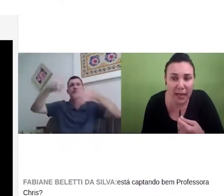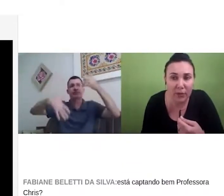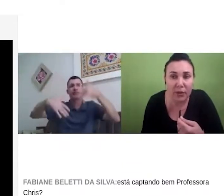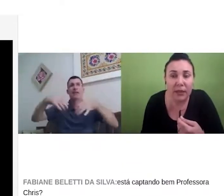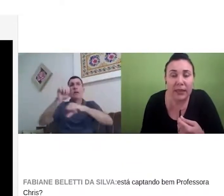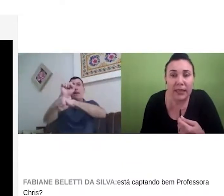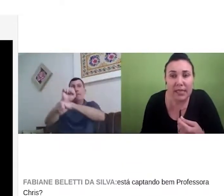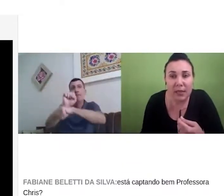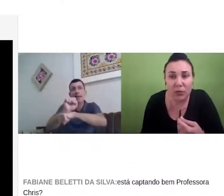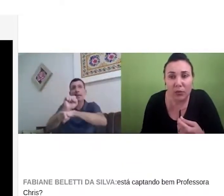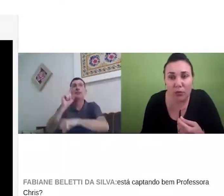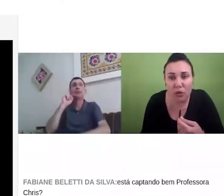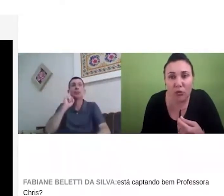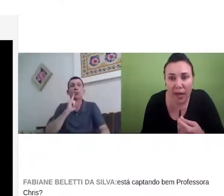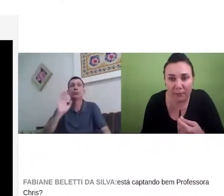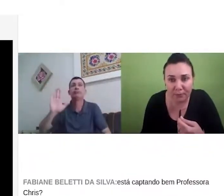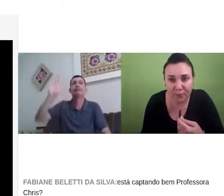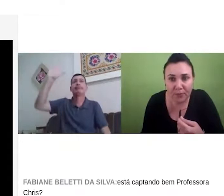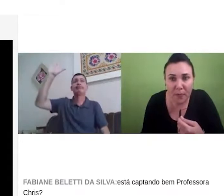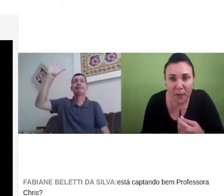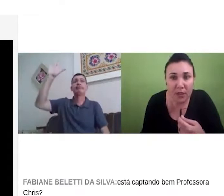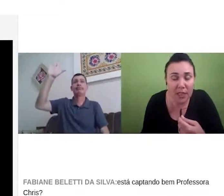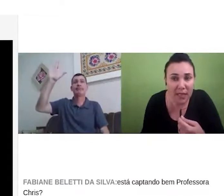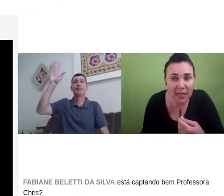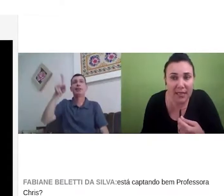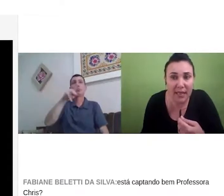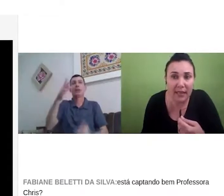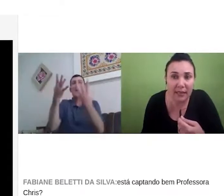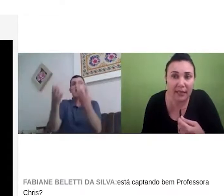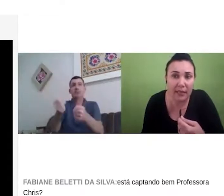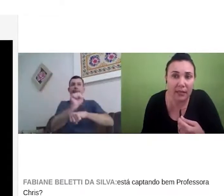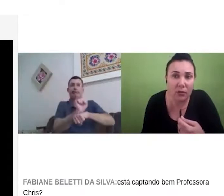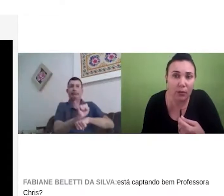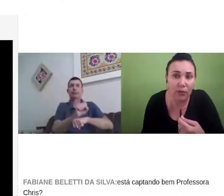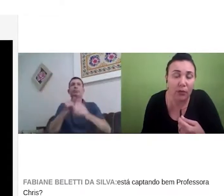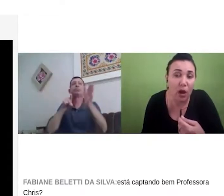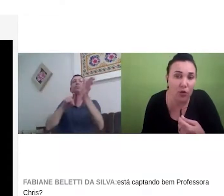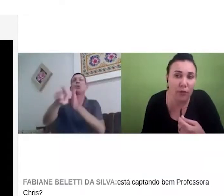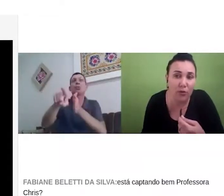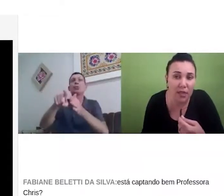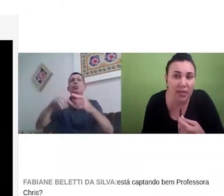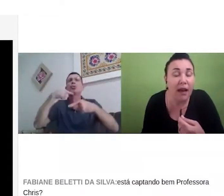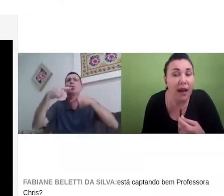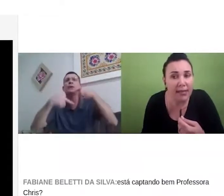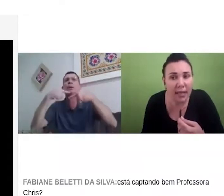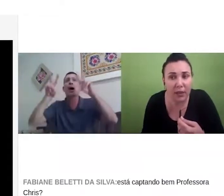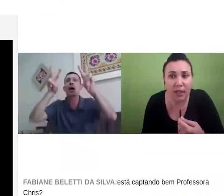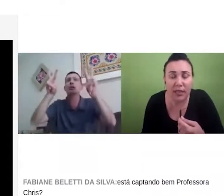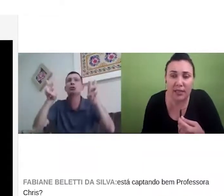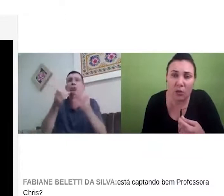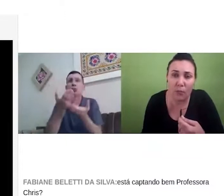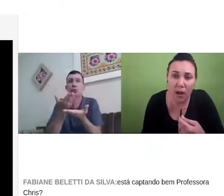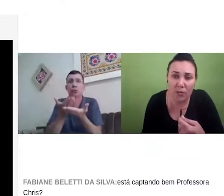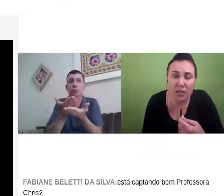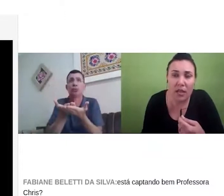complicado desse aluno continuar. Às vezes, alguns professores acham